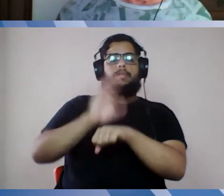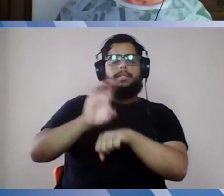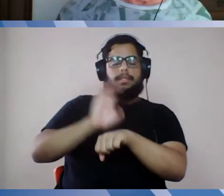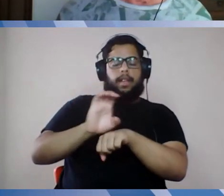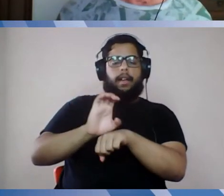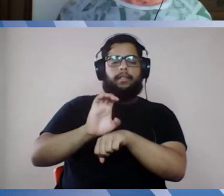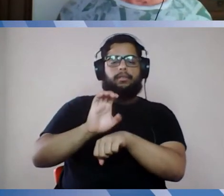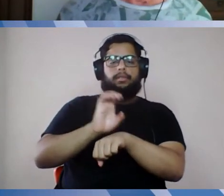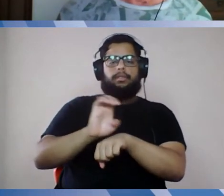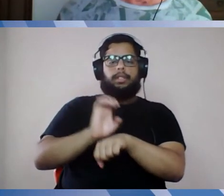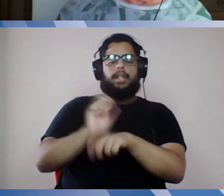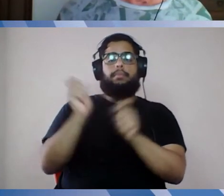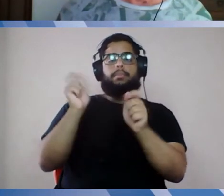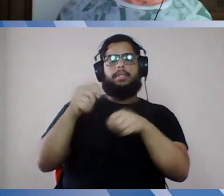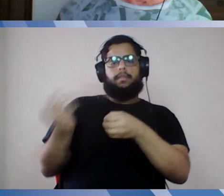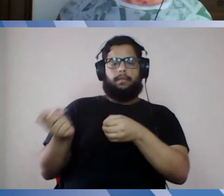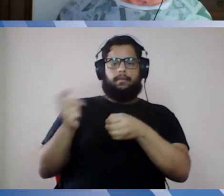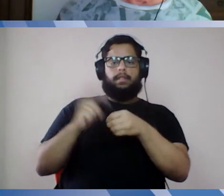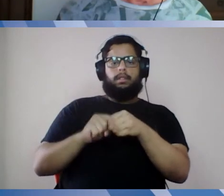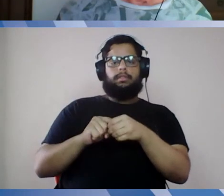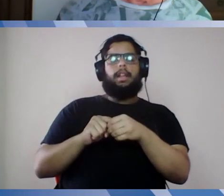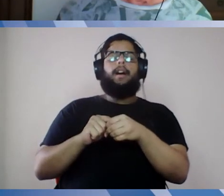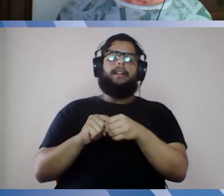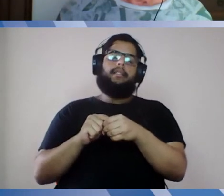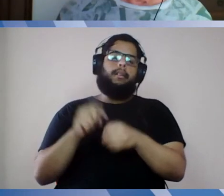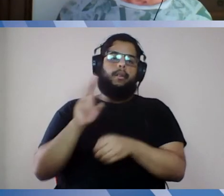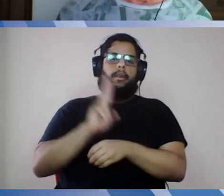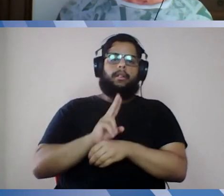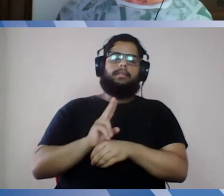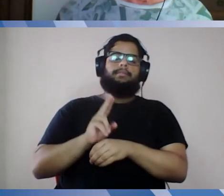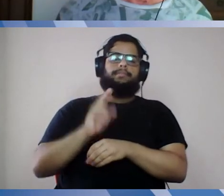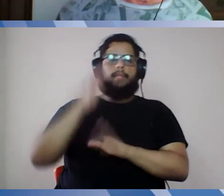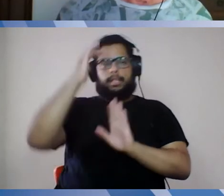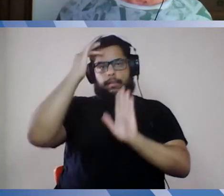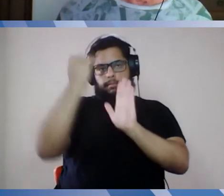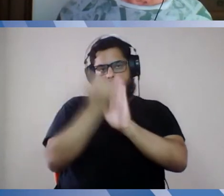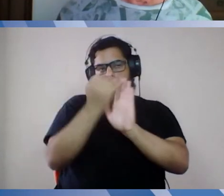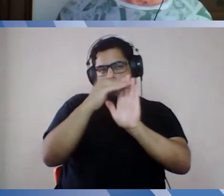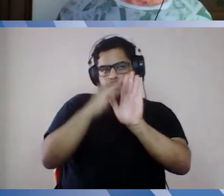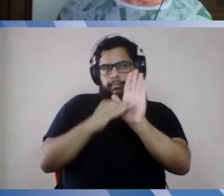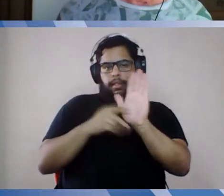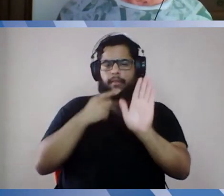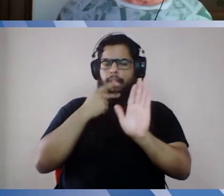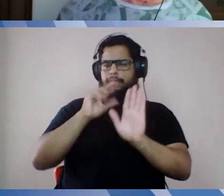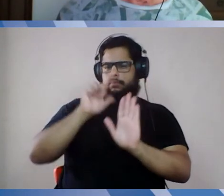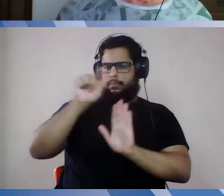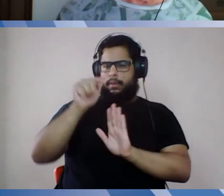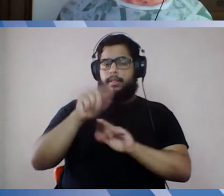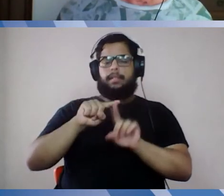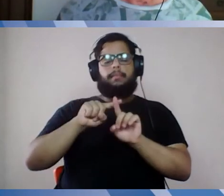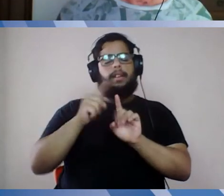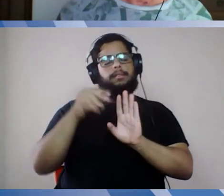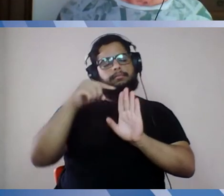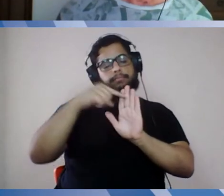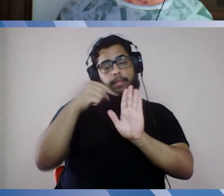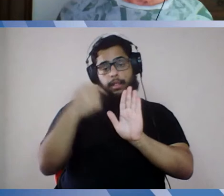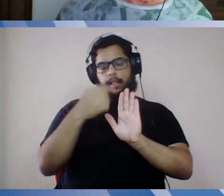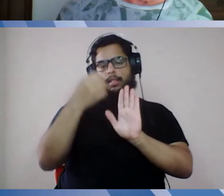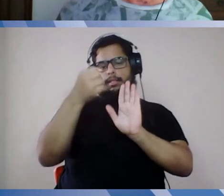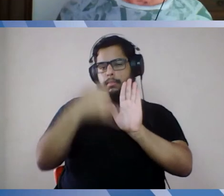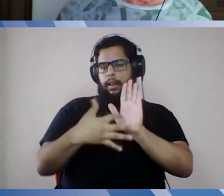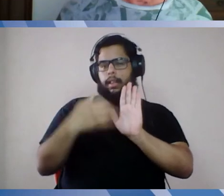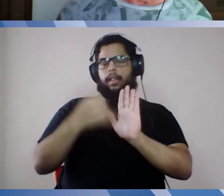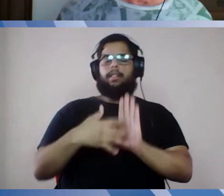possíveis de serem retomados a partir de uma série de condições que a gente comenta depois, e isso está descrito lá como os estágios